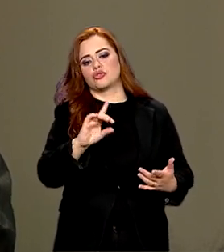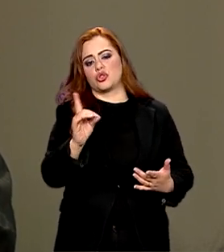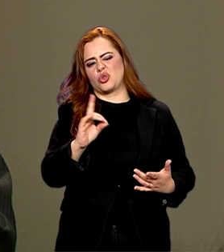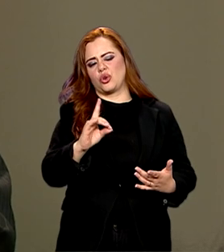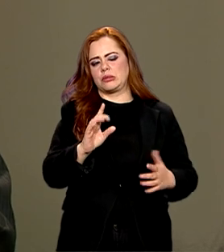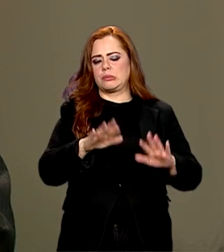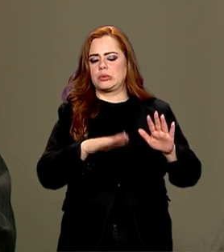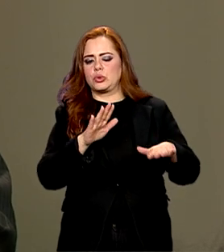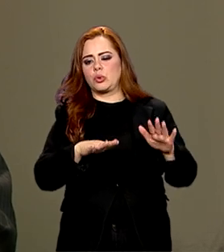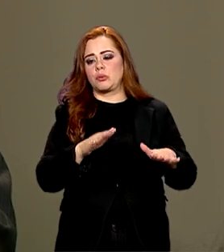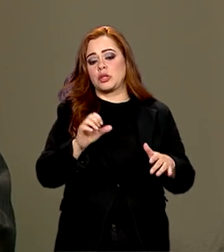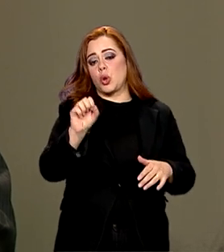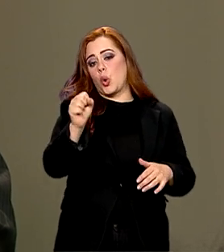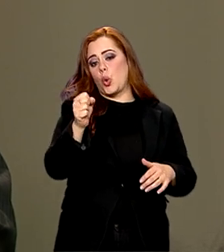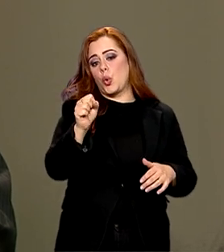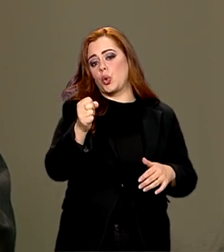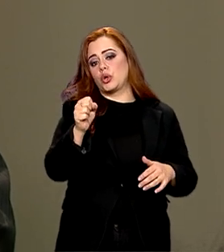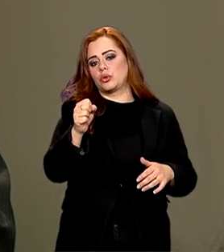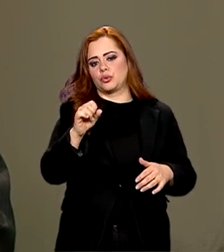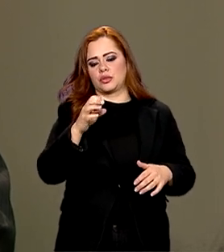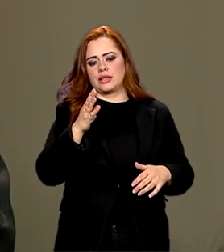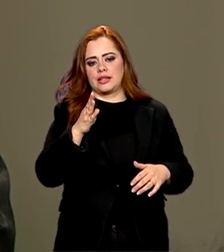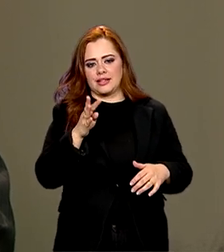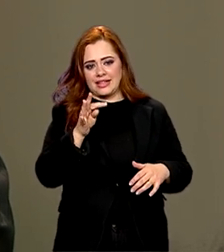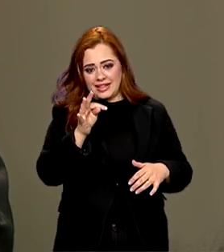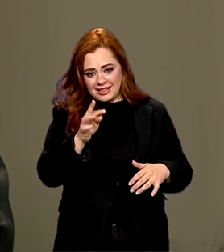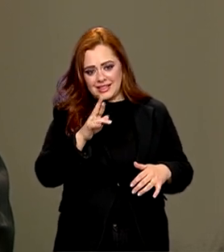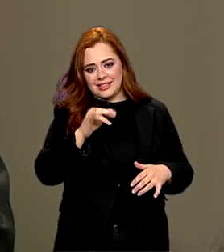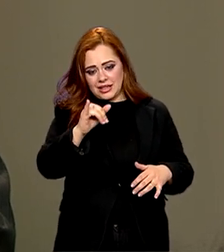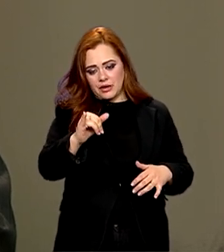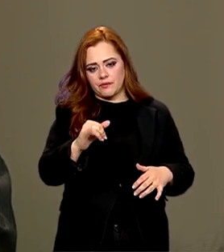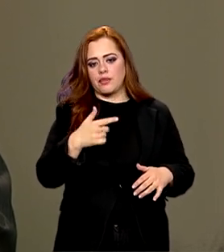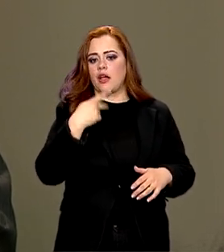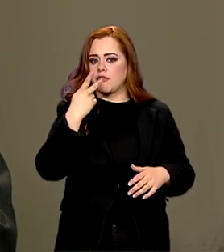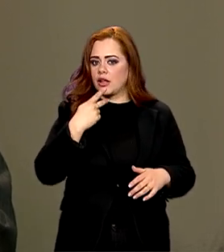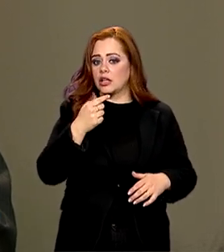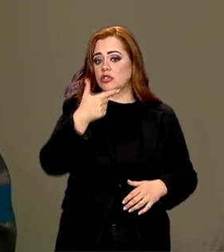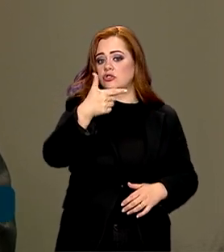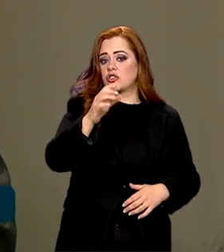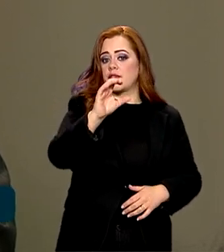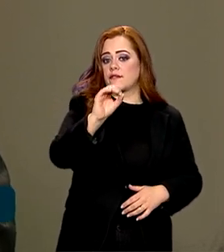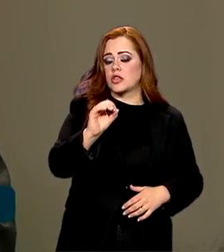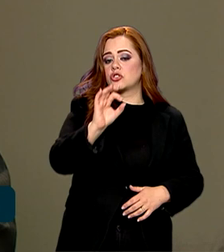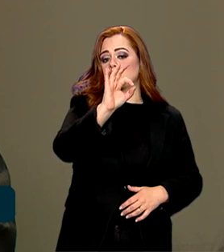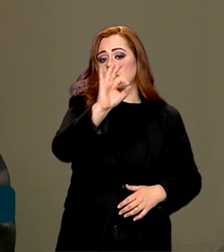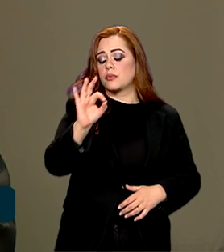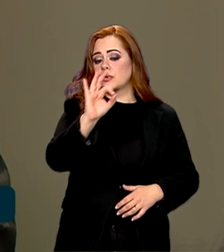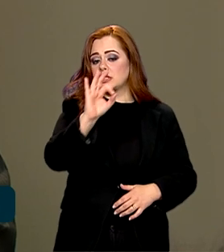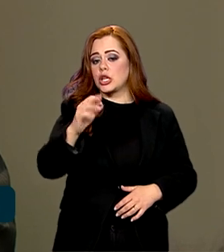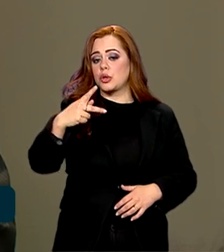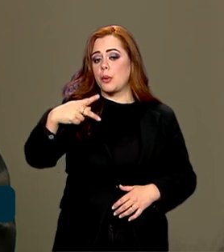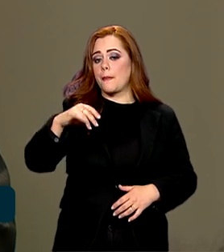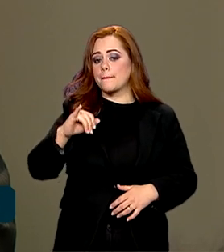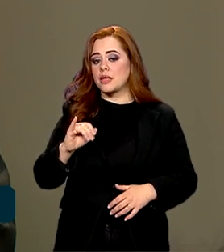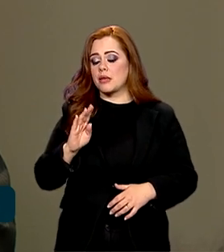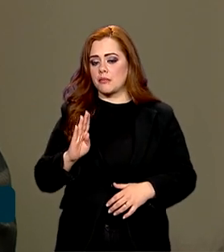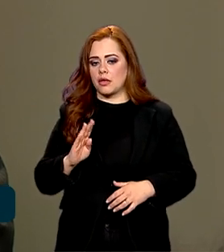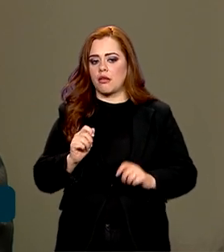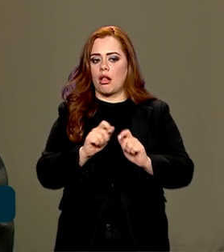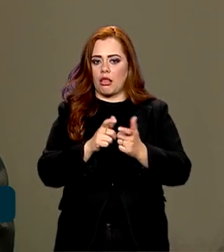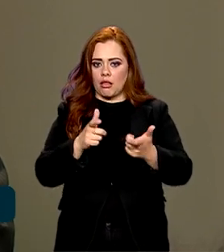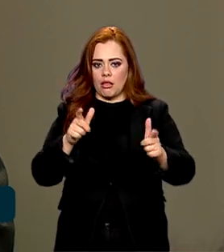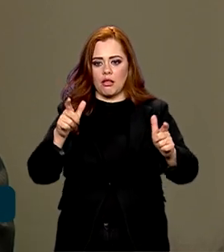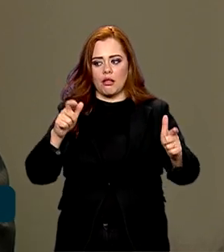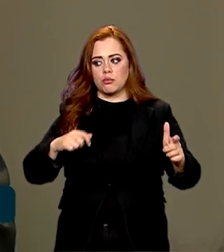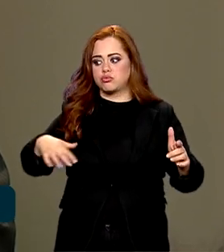torno de 8 trilhões. Nós estamos falando de 20% do PIB, que é uma quantia grande em todo